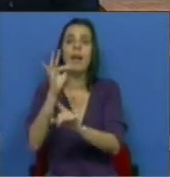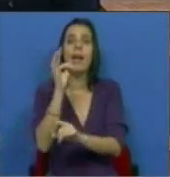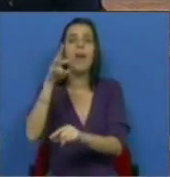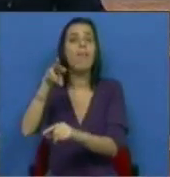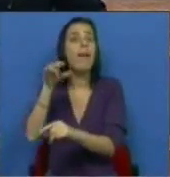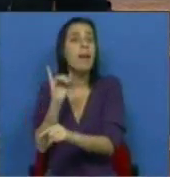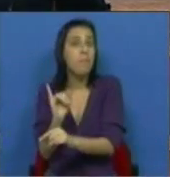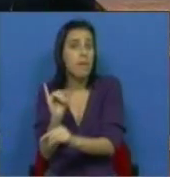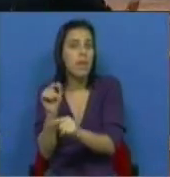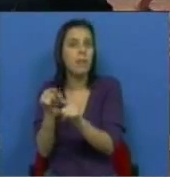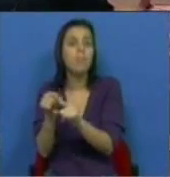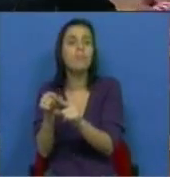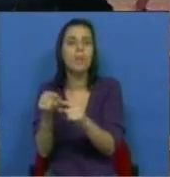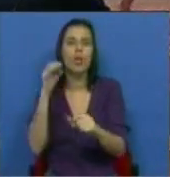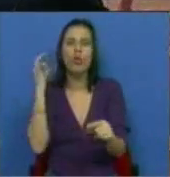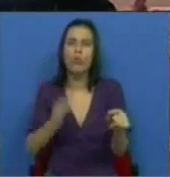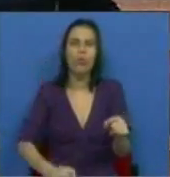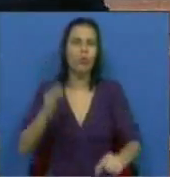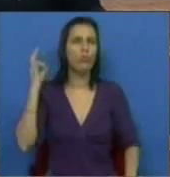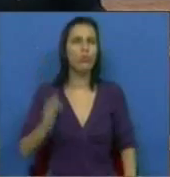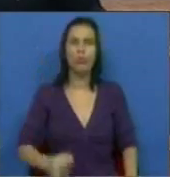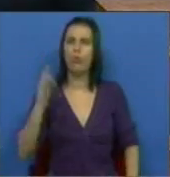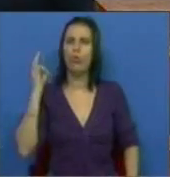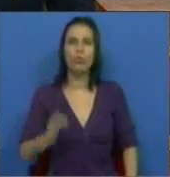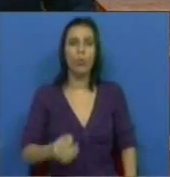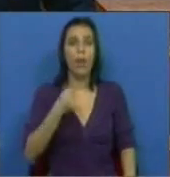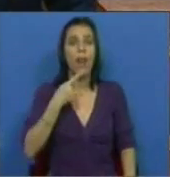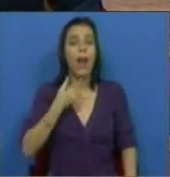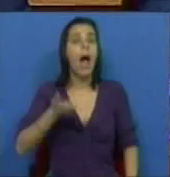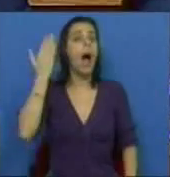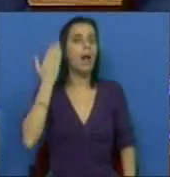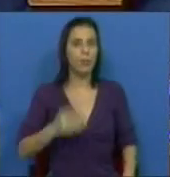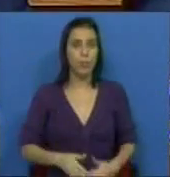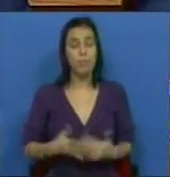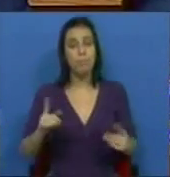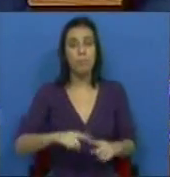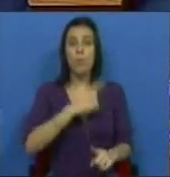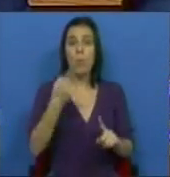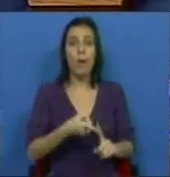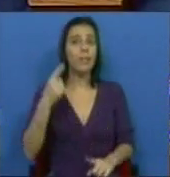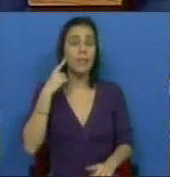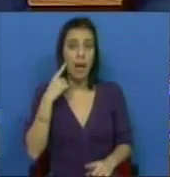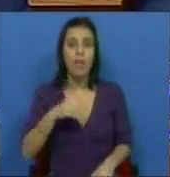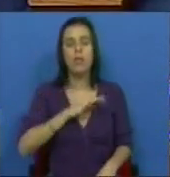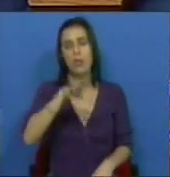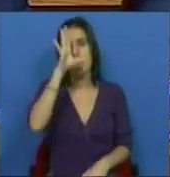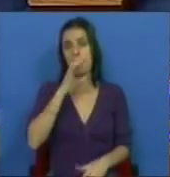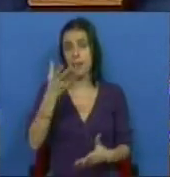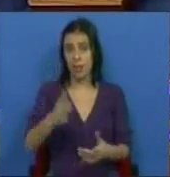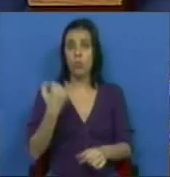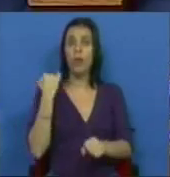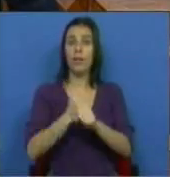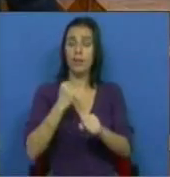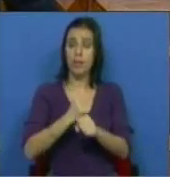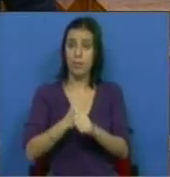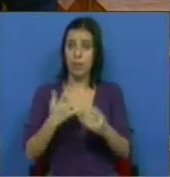FMI estão aí todos os dias, todos os dias, falam alto. Um ano depois, Sr. Ministro, os